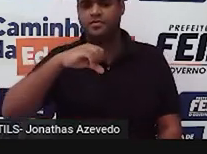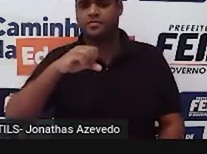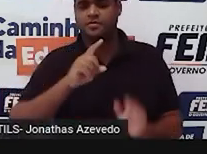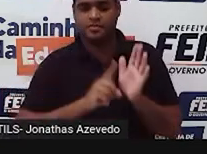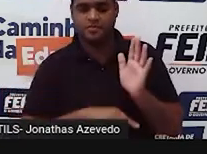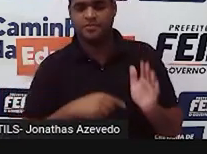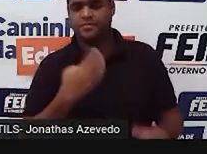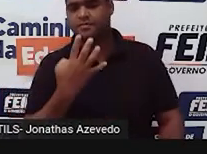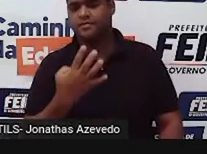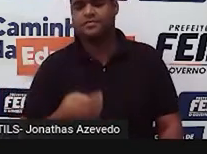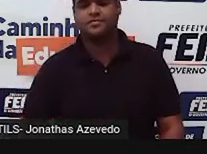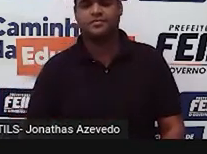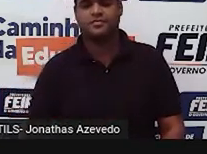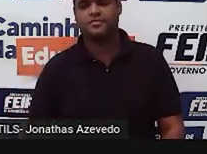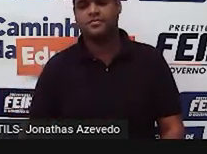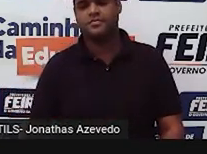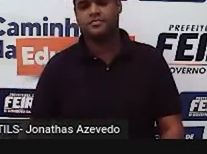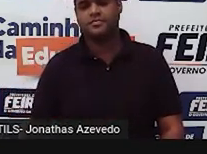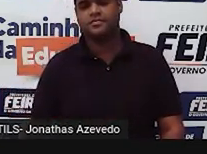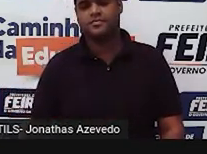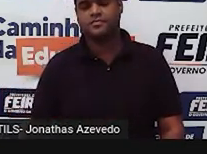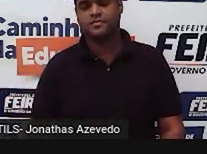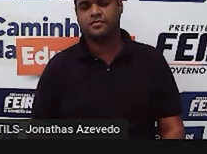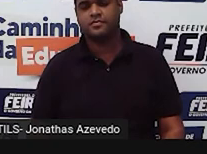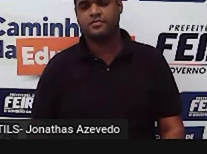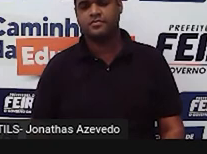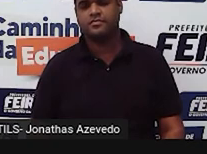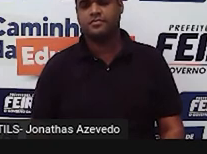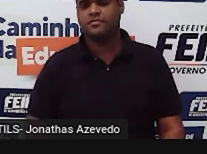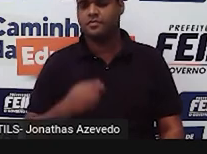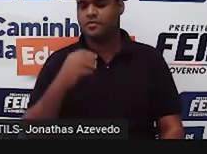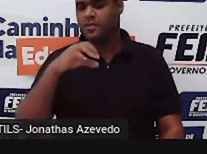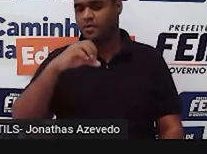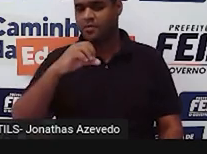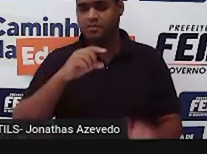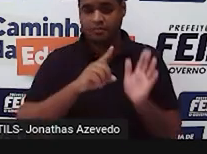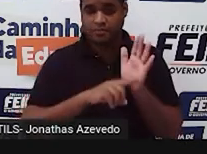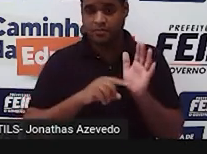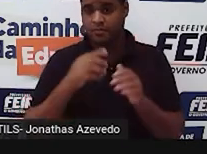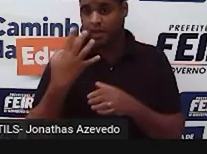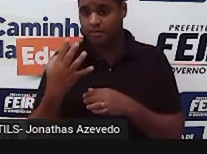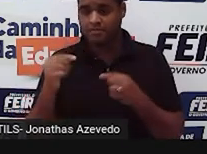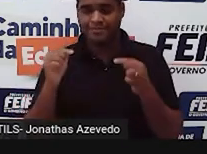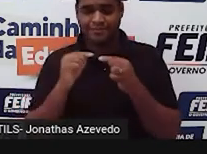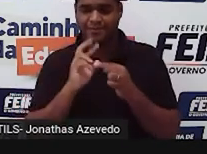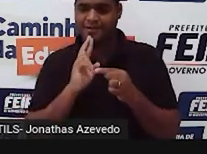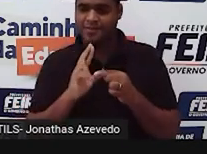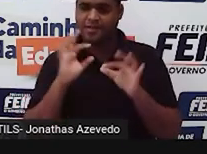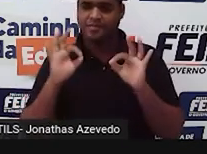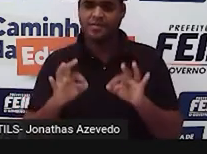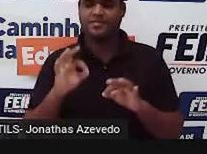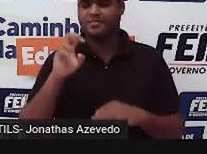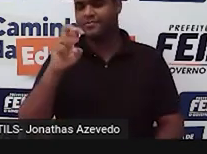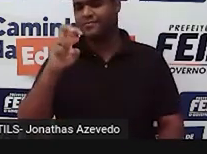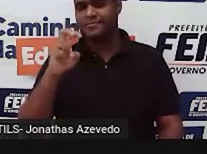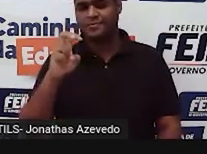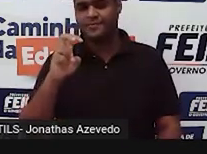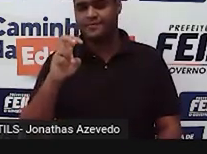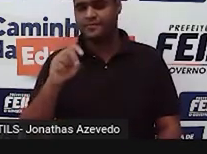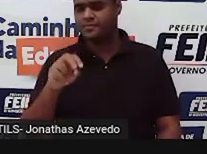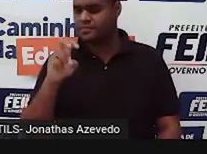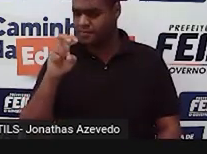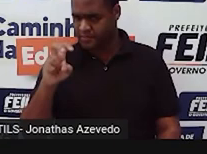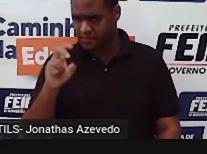4. Só que 9 menos 4 dá 5. 5 não tem como ser